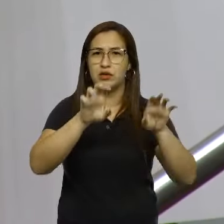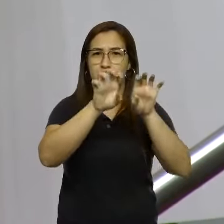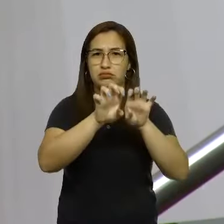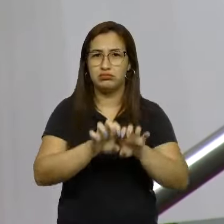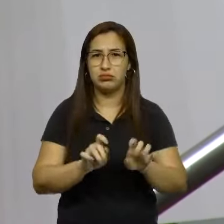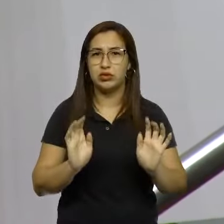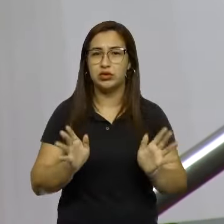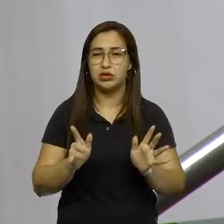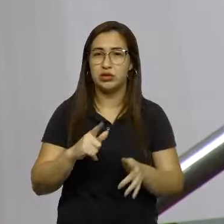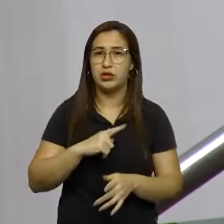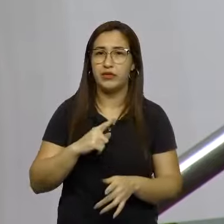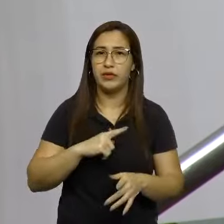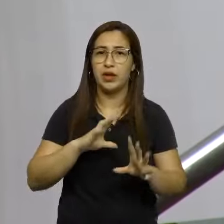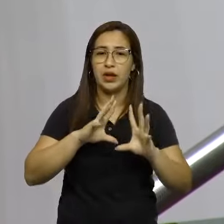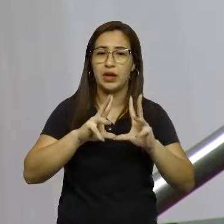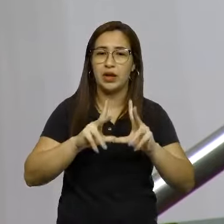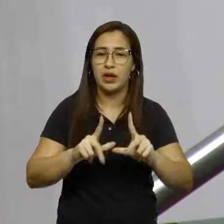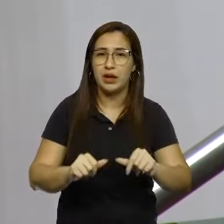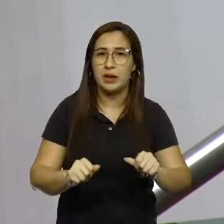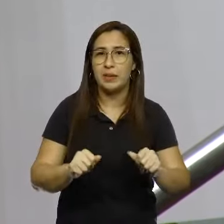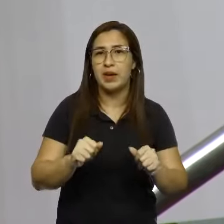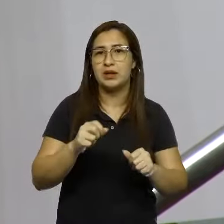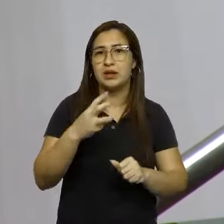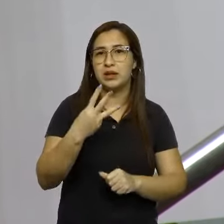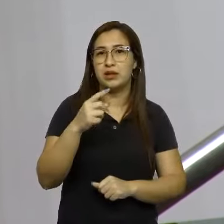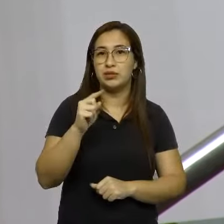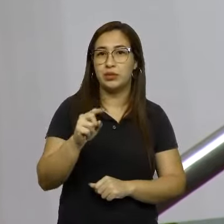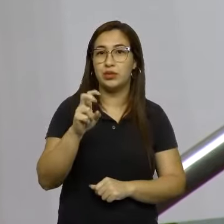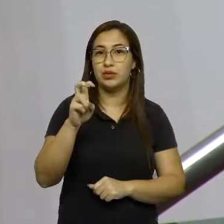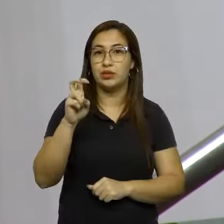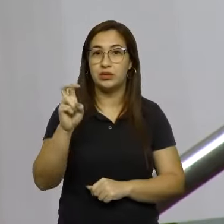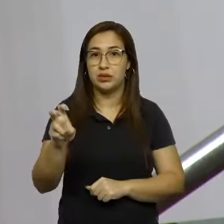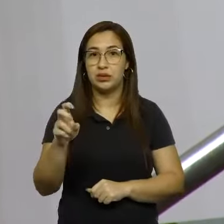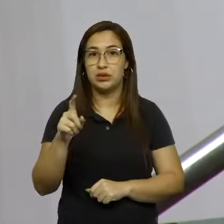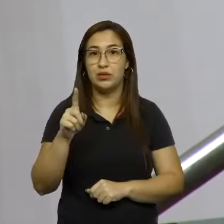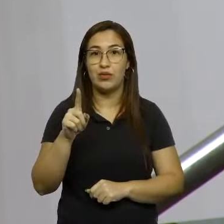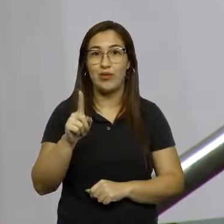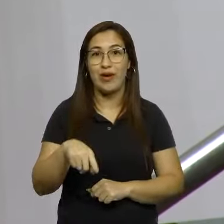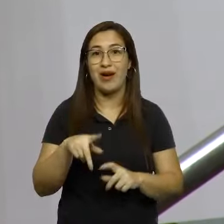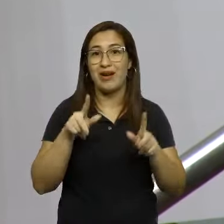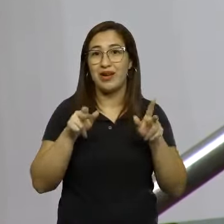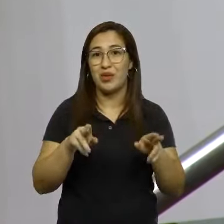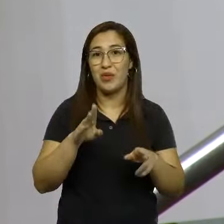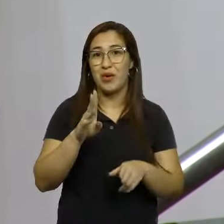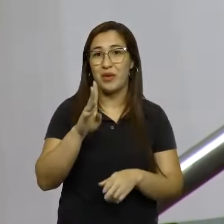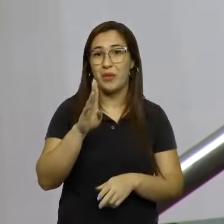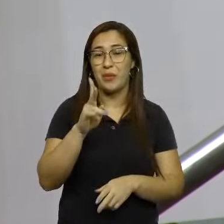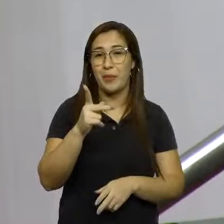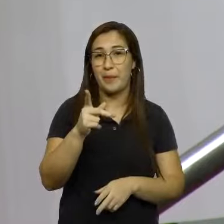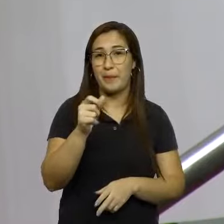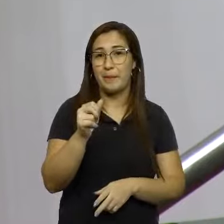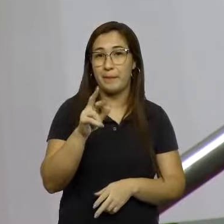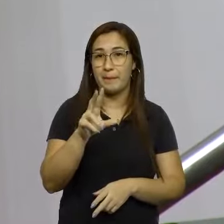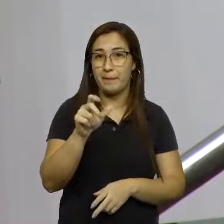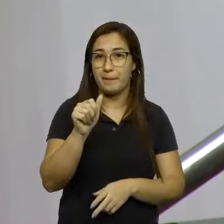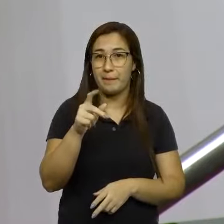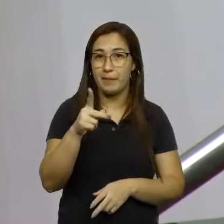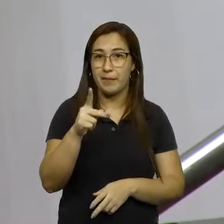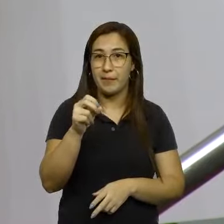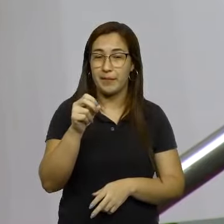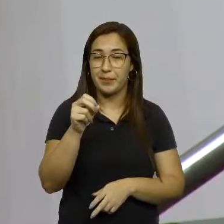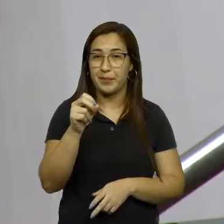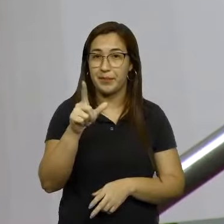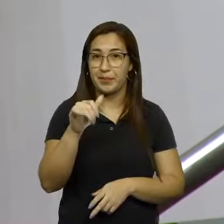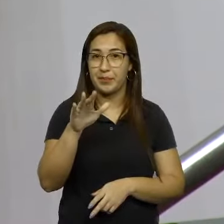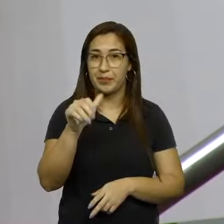rede, porque essa faixa de 3.5 é a mesma que usa a parabólica, então tem que trocar aquelas antenas por antenas menores. Já